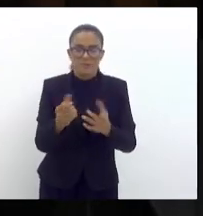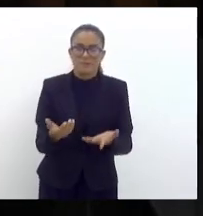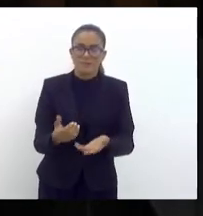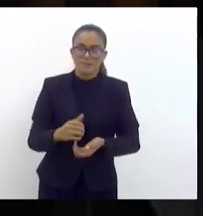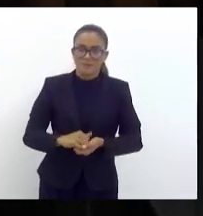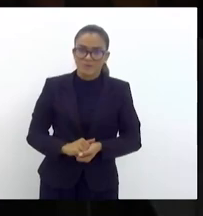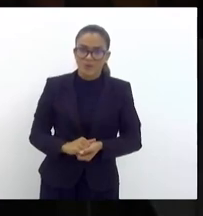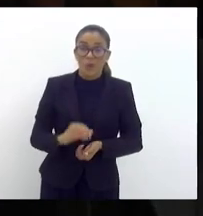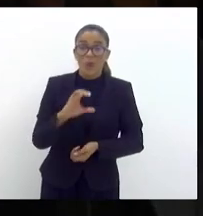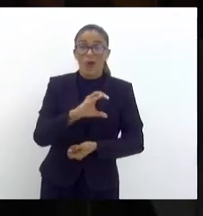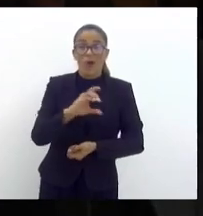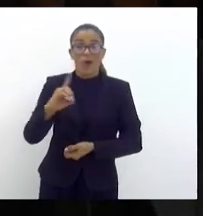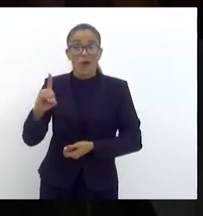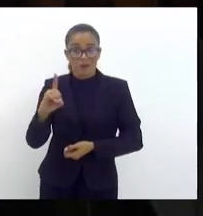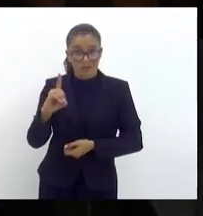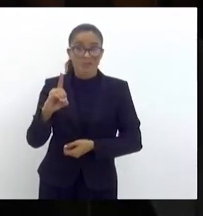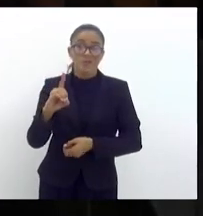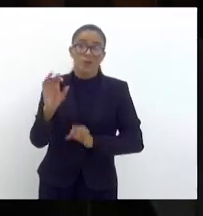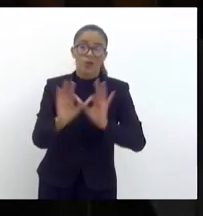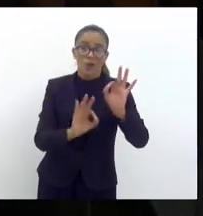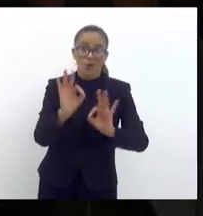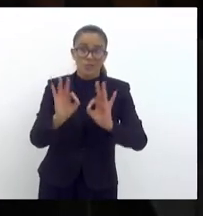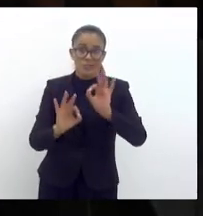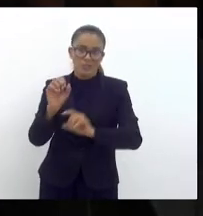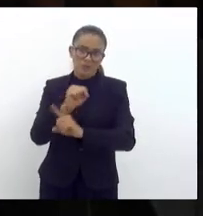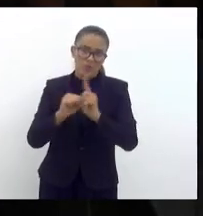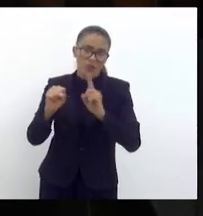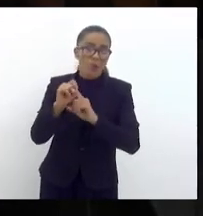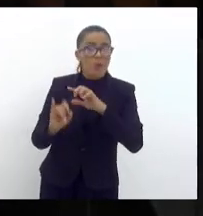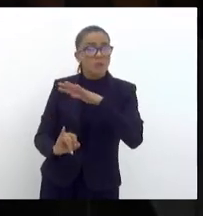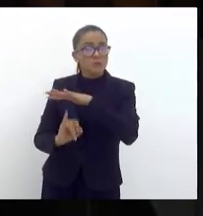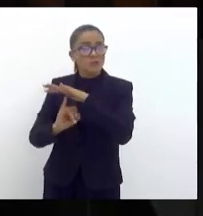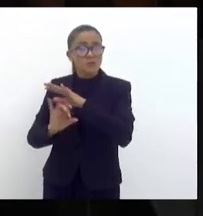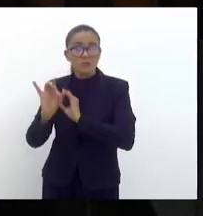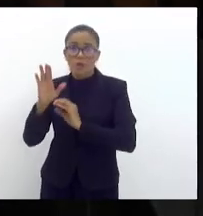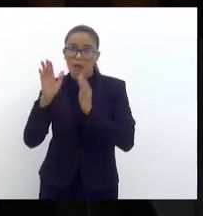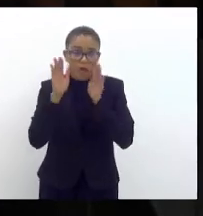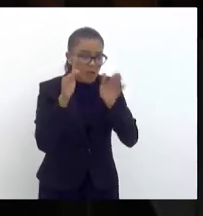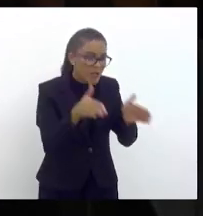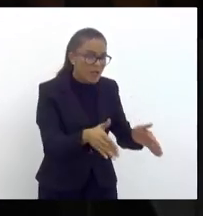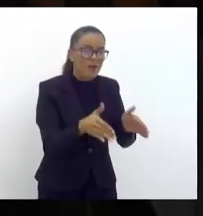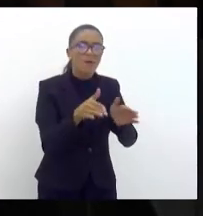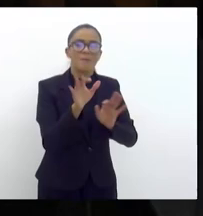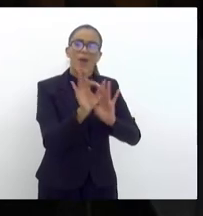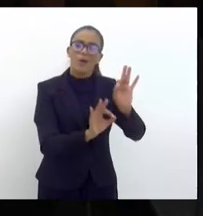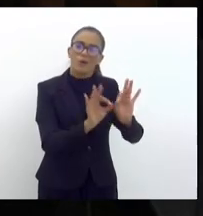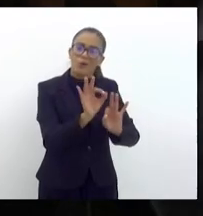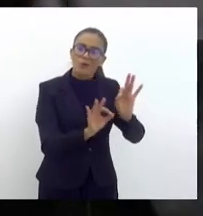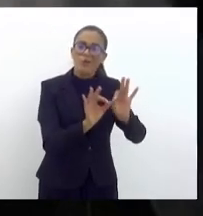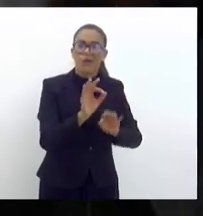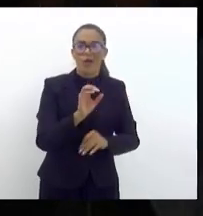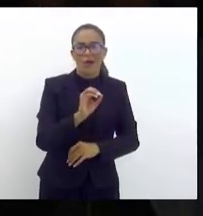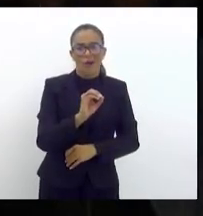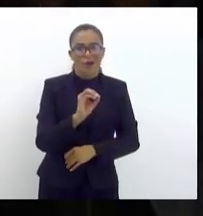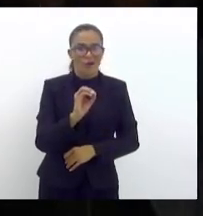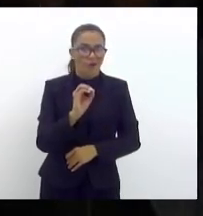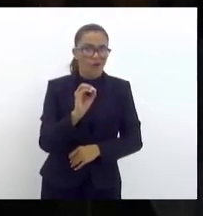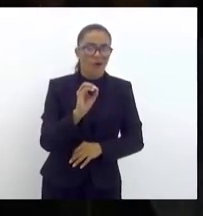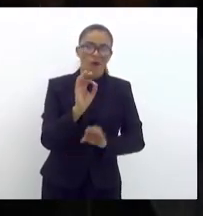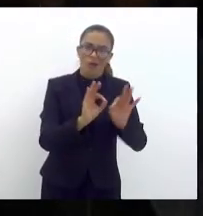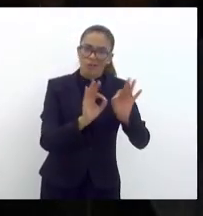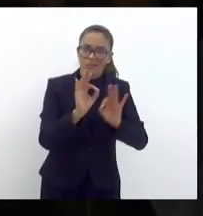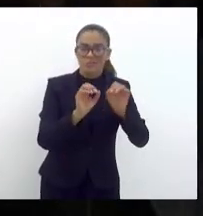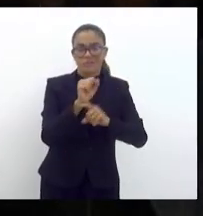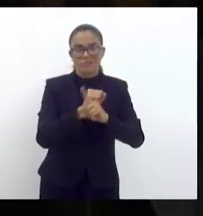uma coordenadoria de organizações, uma instituição só para cuidar das organizações sociais. Mal sinal,